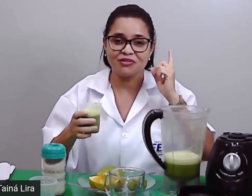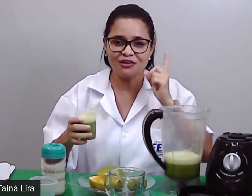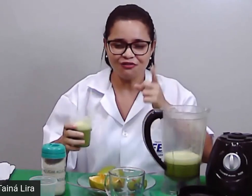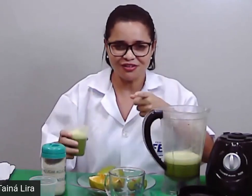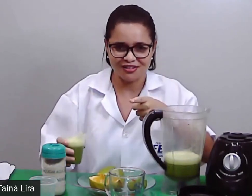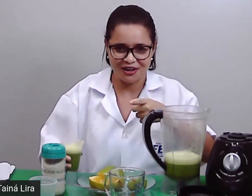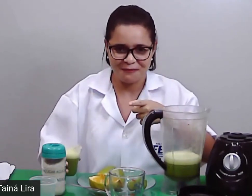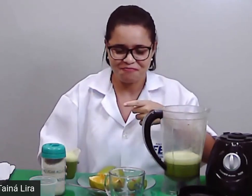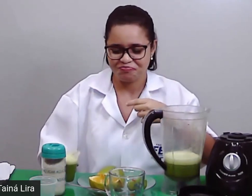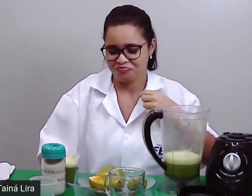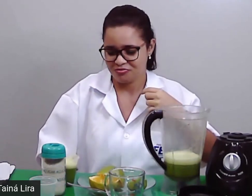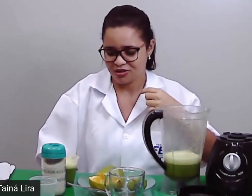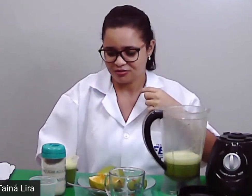Quem quiser,